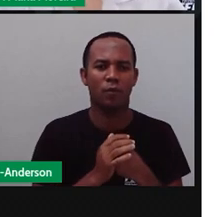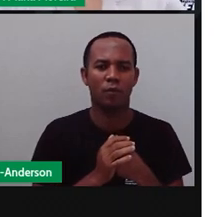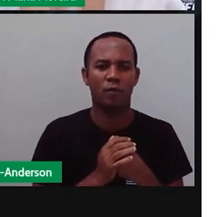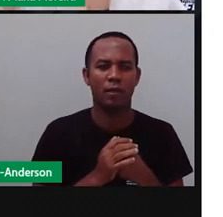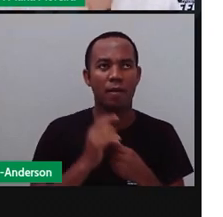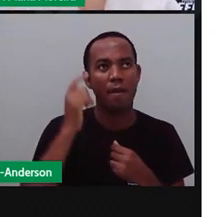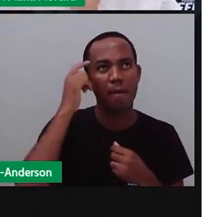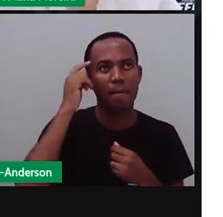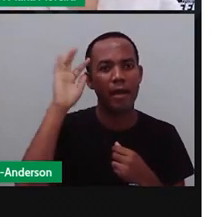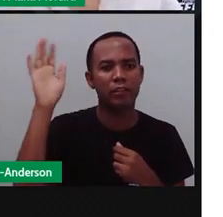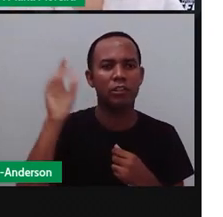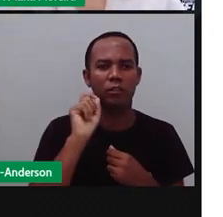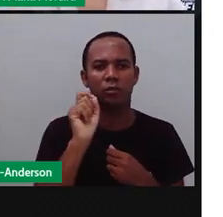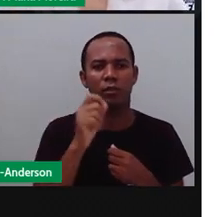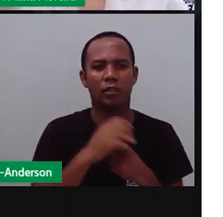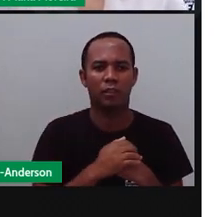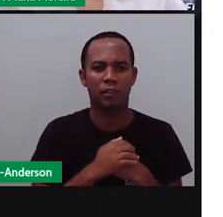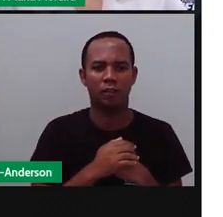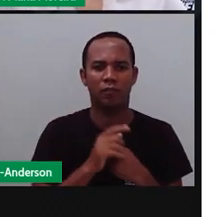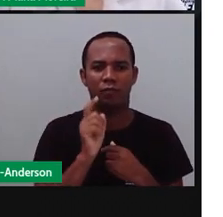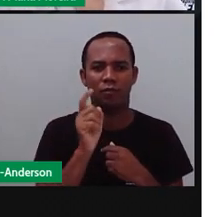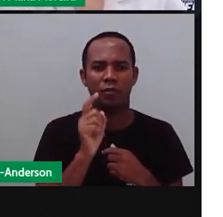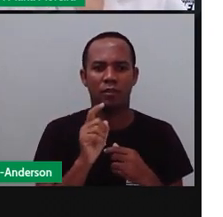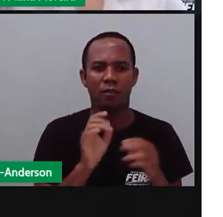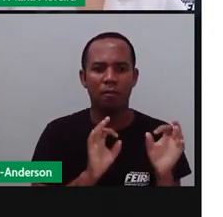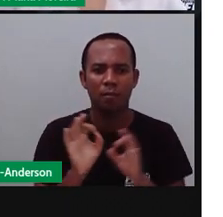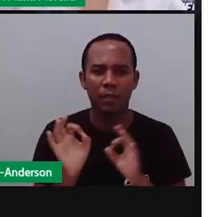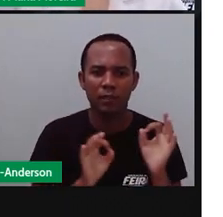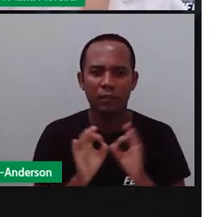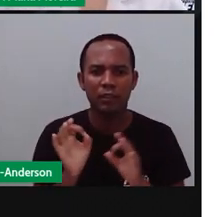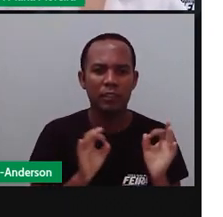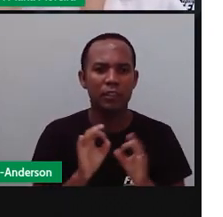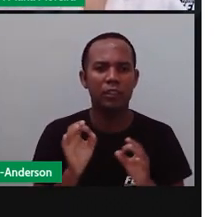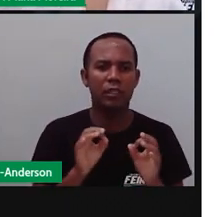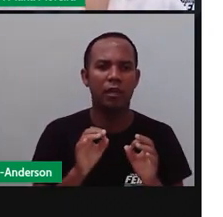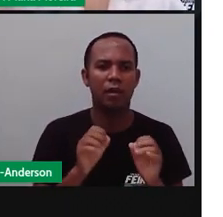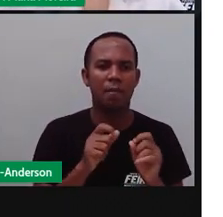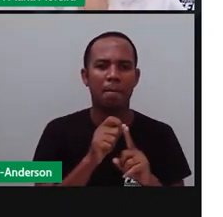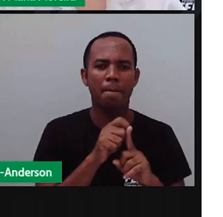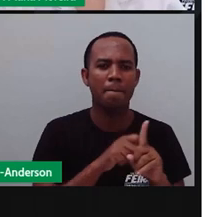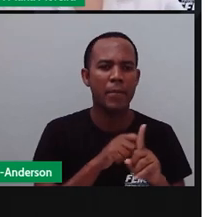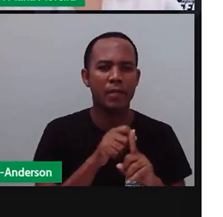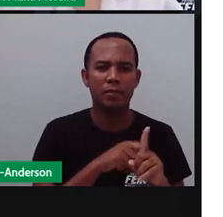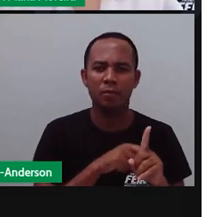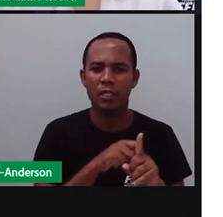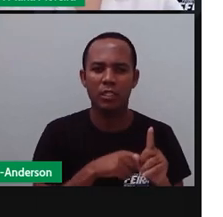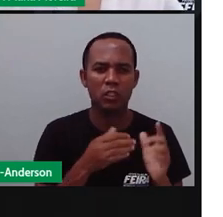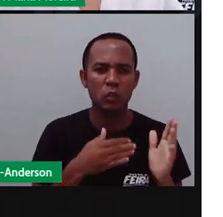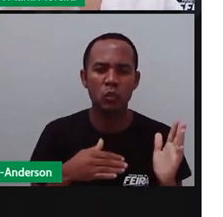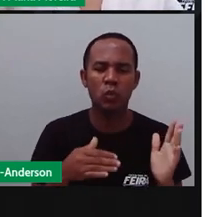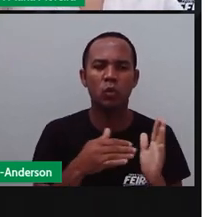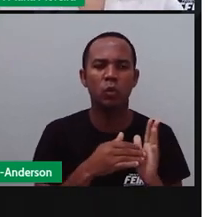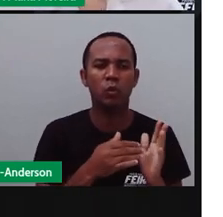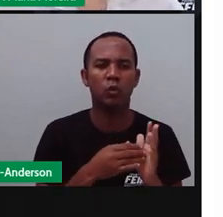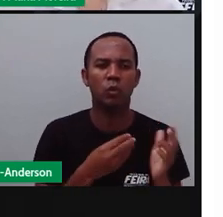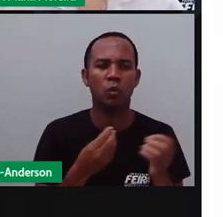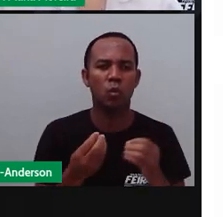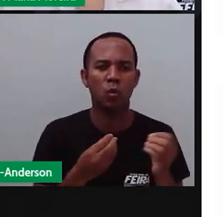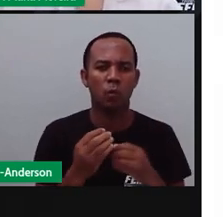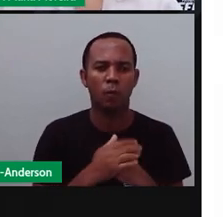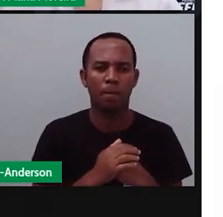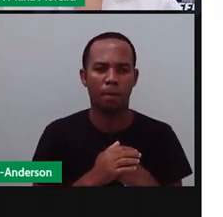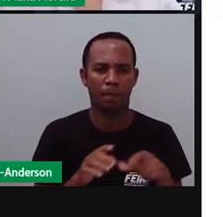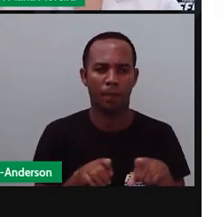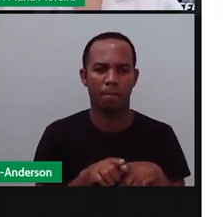A própria... Planeja essa aula inteira que provanha, faz o planejamento, me entrega e eu planejo essa aula, Anderson também